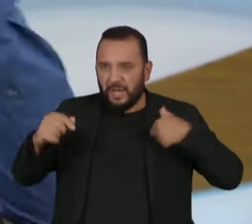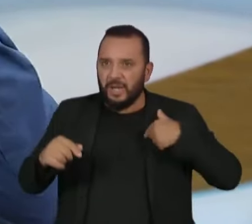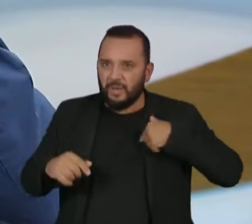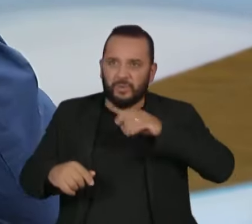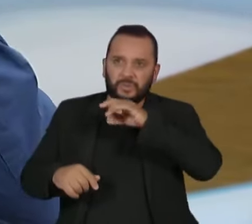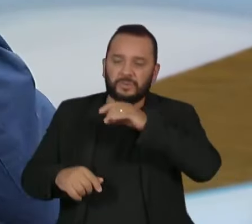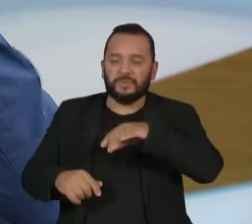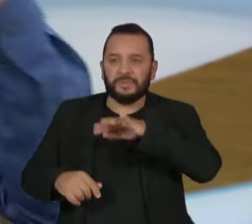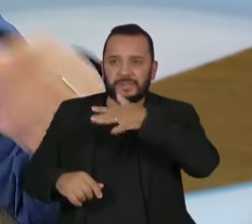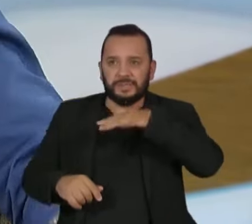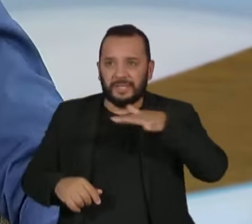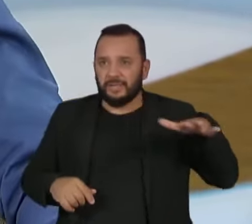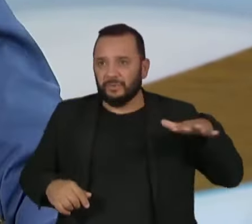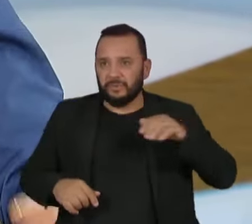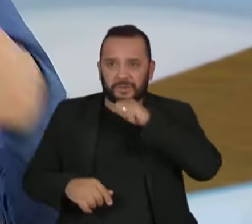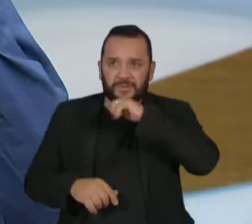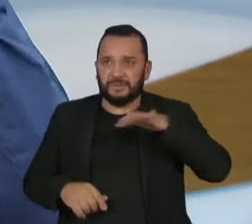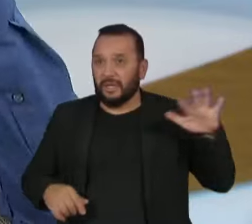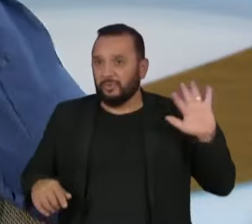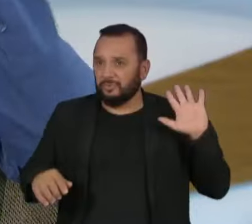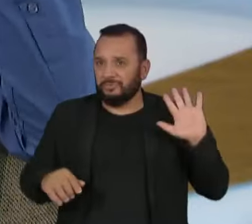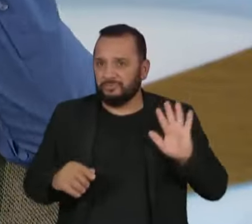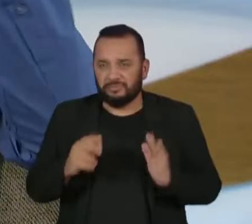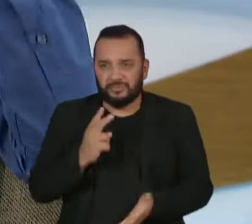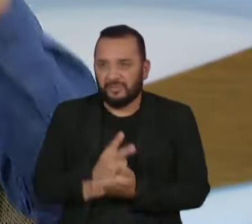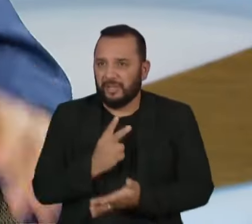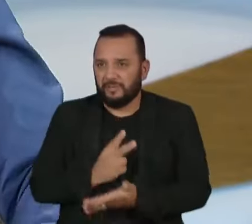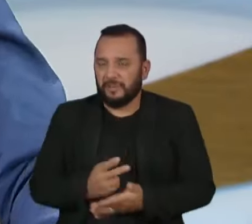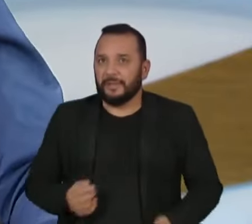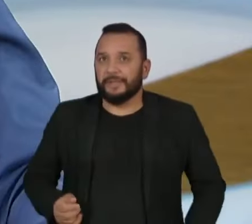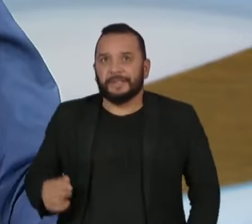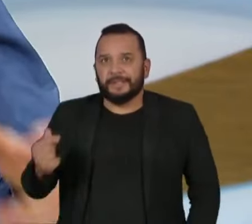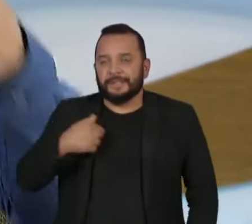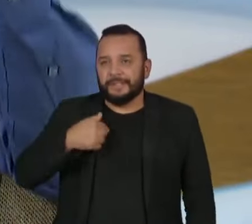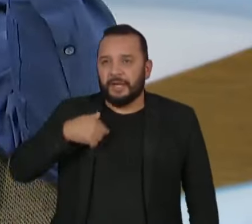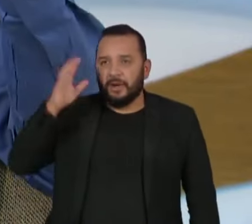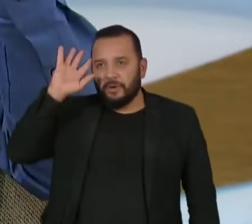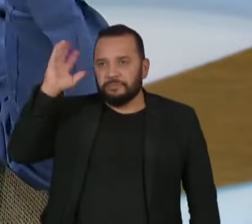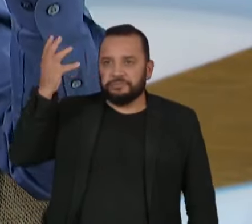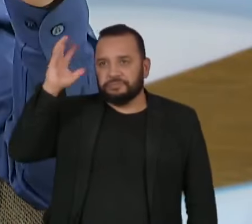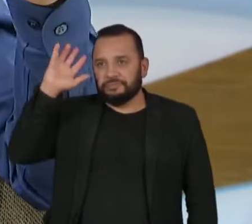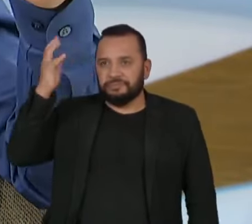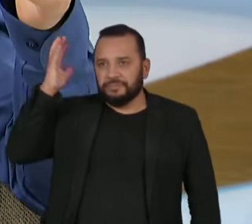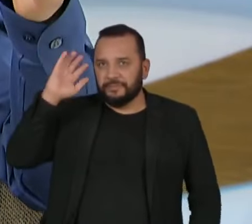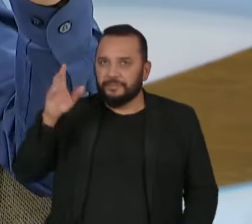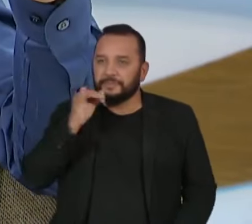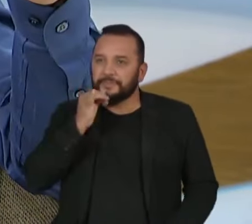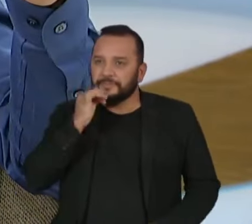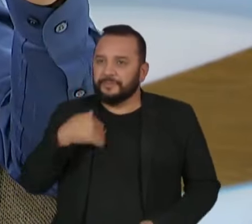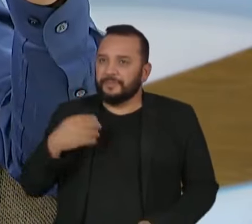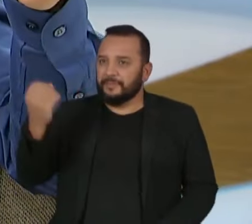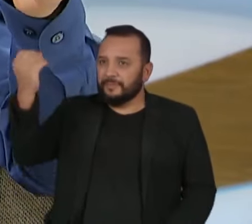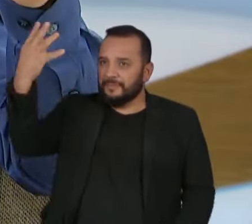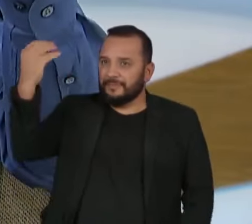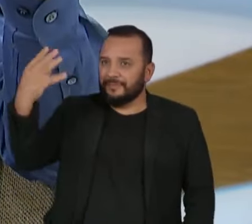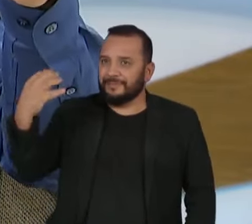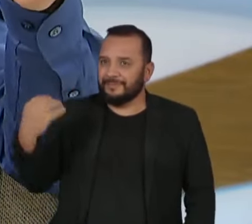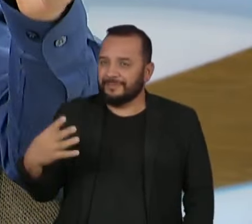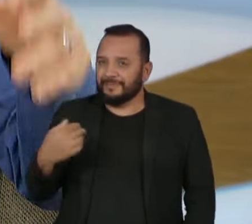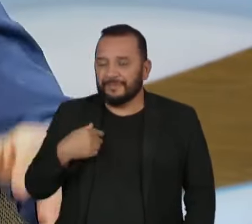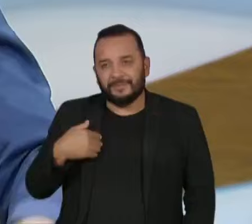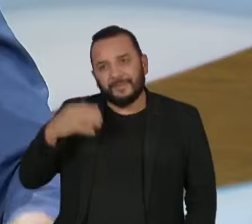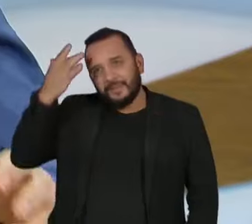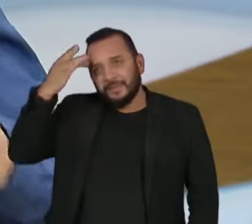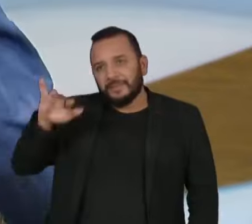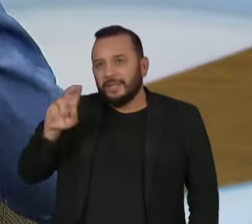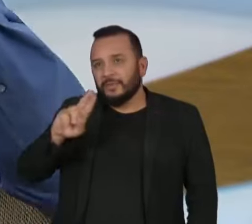Mas isso de uma certa forma me deixou meio esquizofrênico, por exemplo, eu paro no sinal, eu não sei se é farol ou se é